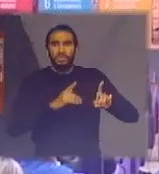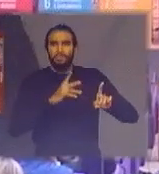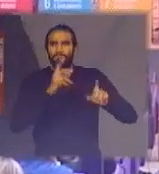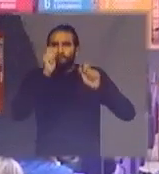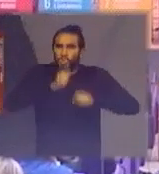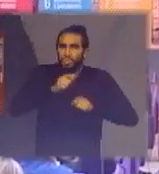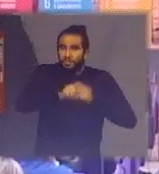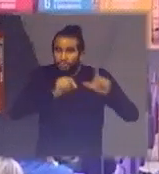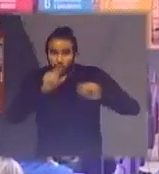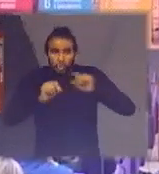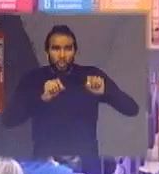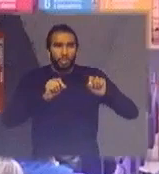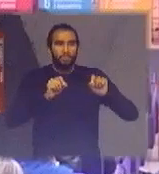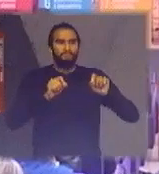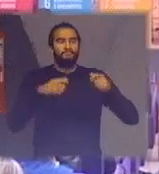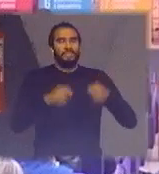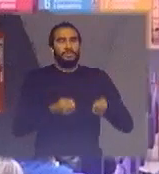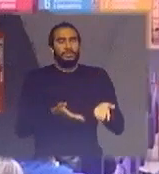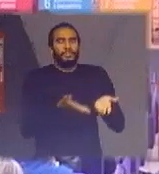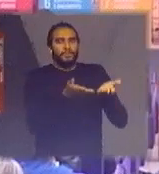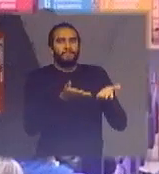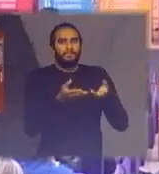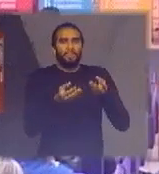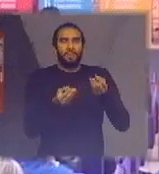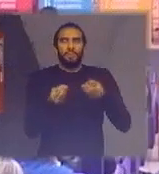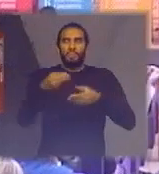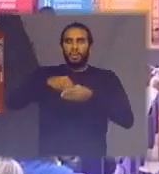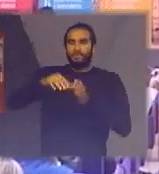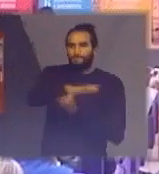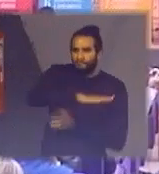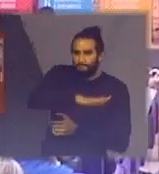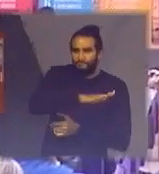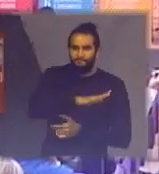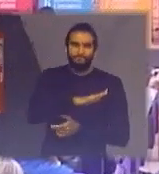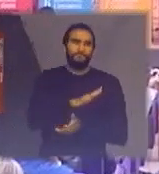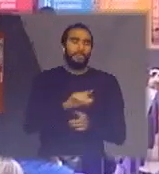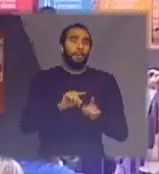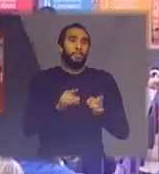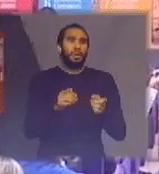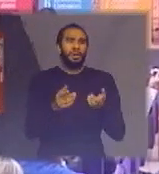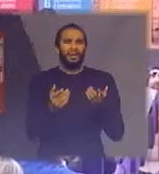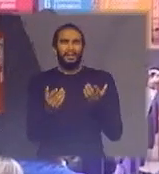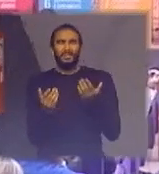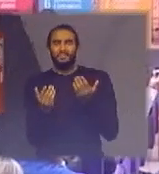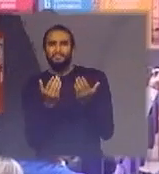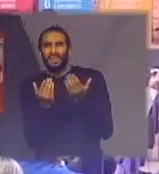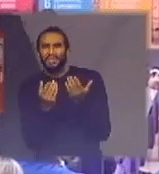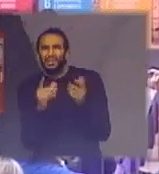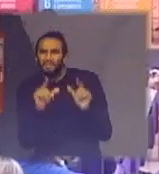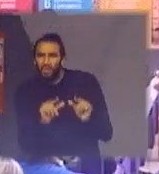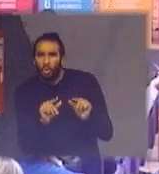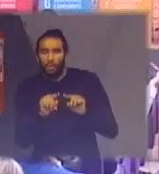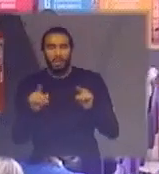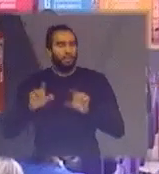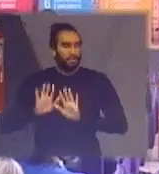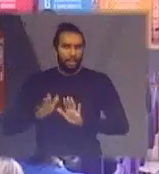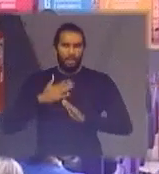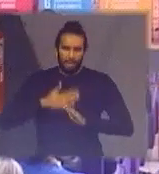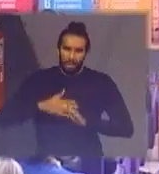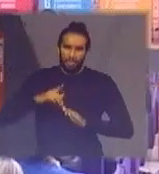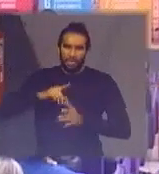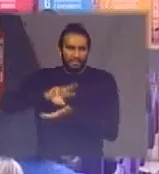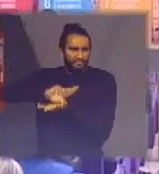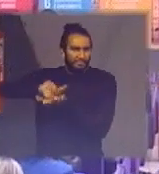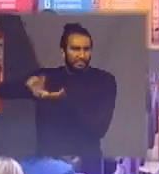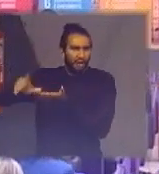decisão podemos fazer a mobilização dentro do nosso raio de atuação pode parecer pouco mas não é tem várias iniciativas muito interessantes